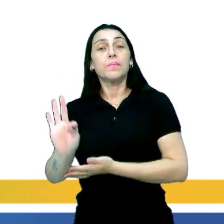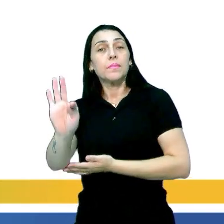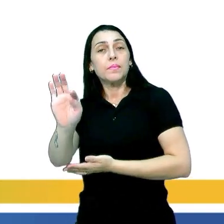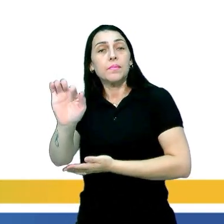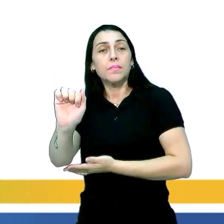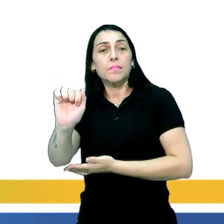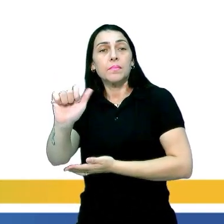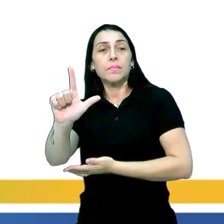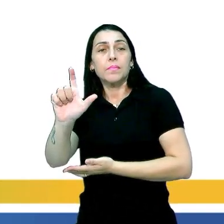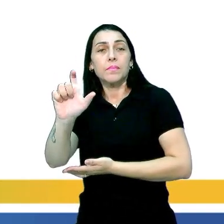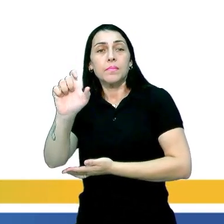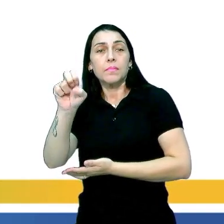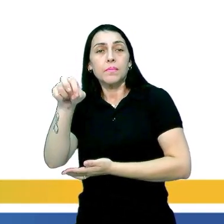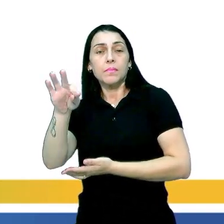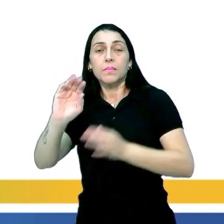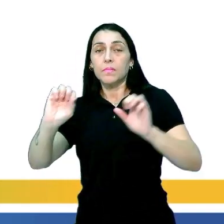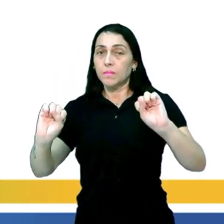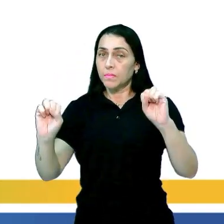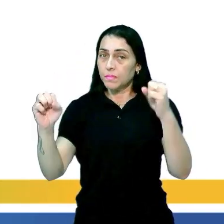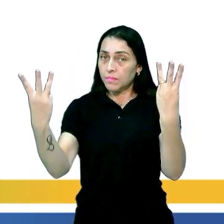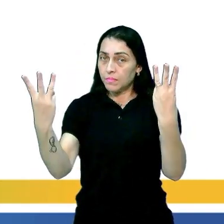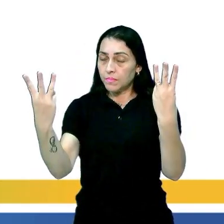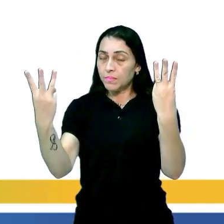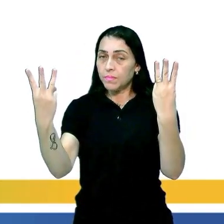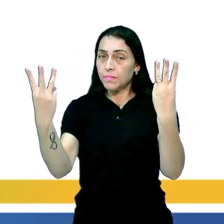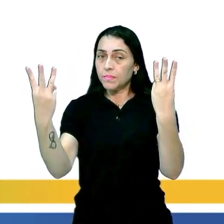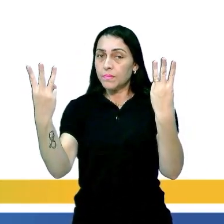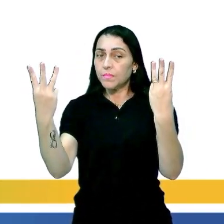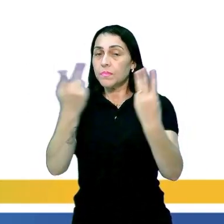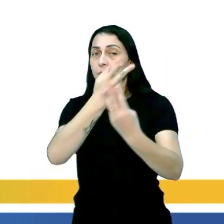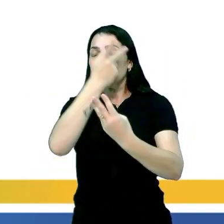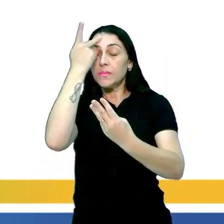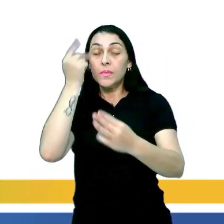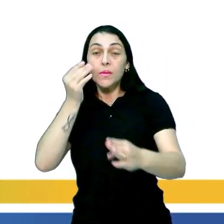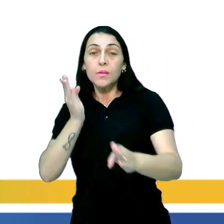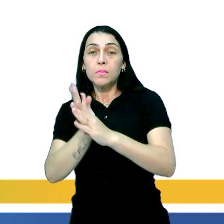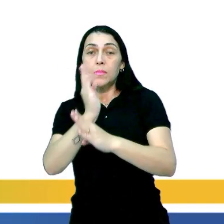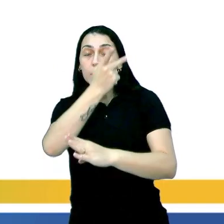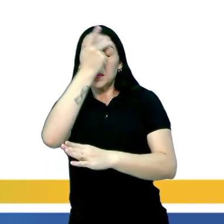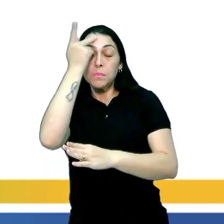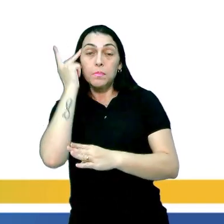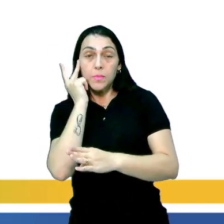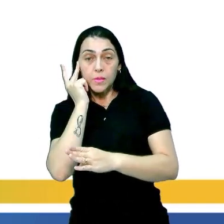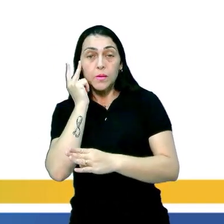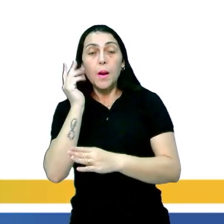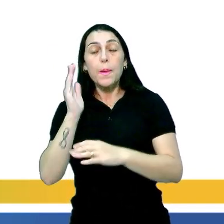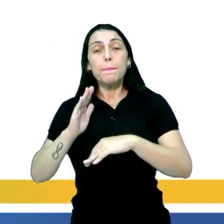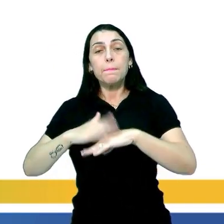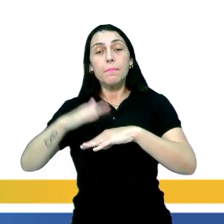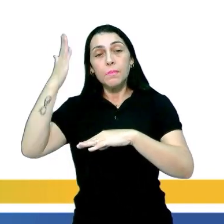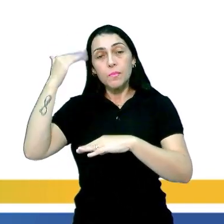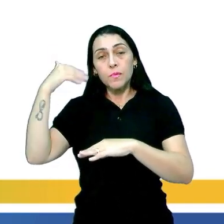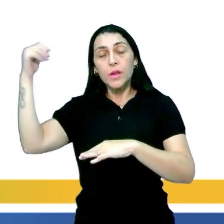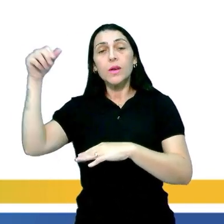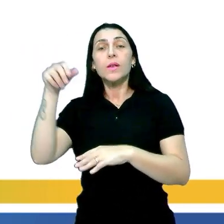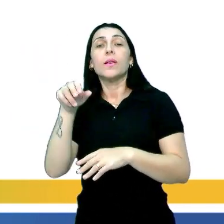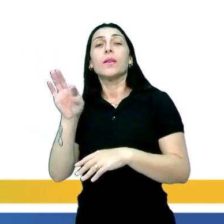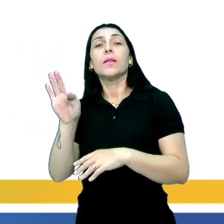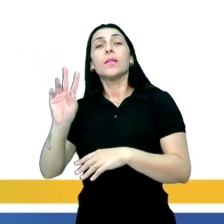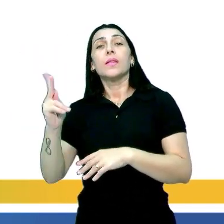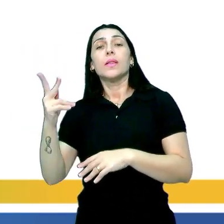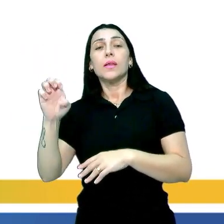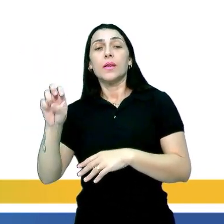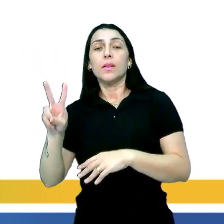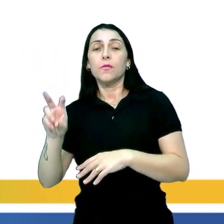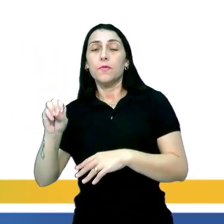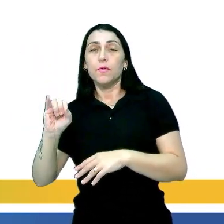Talent Show é show de talentos, ok? Nós temos aí um dos mais famosos do Brasil, que é o The